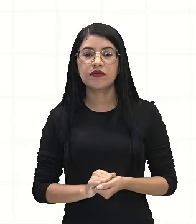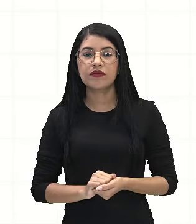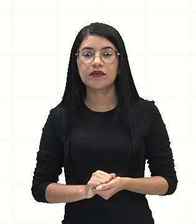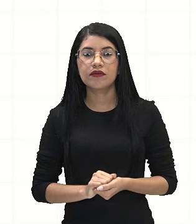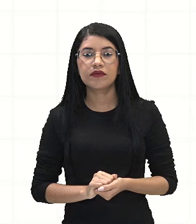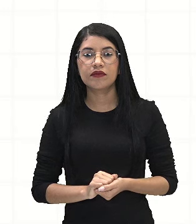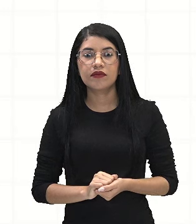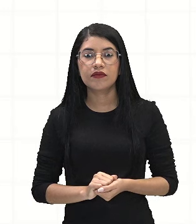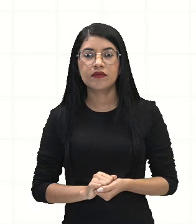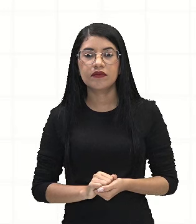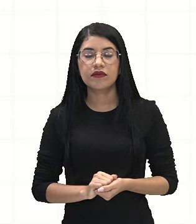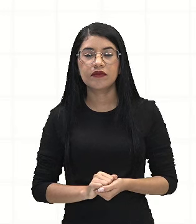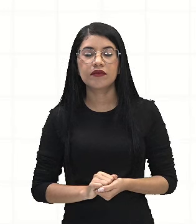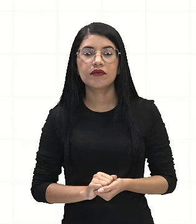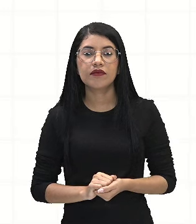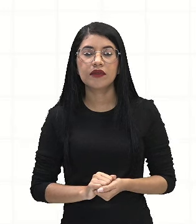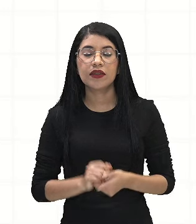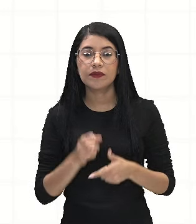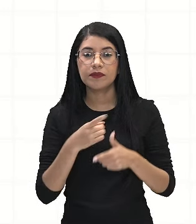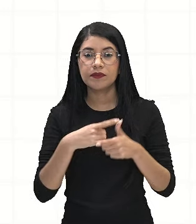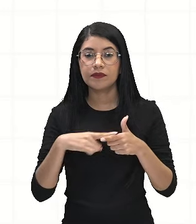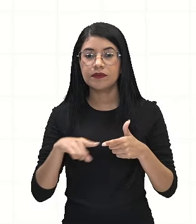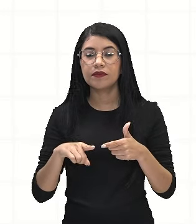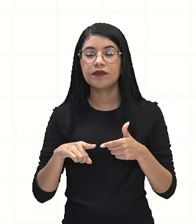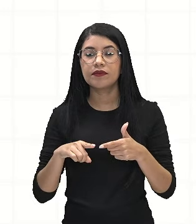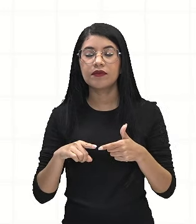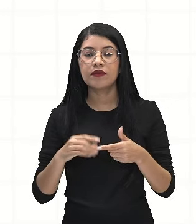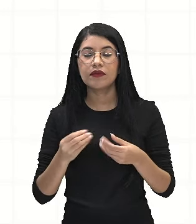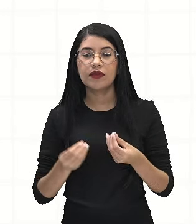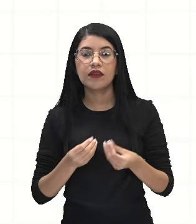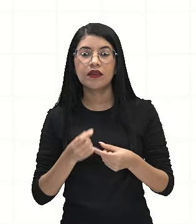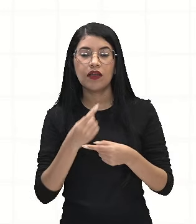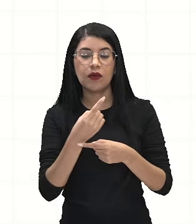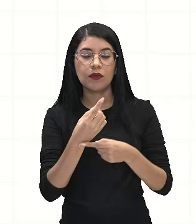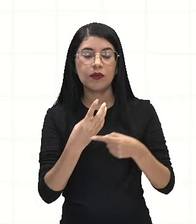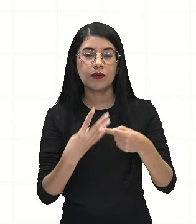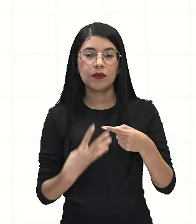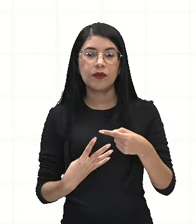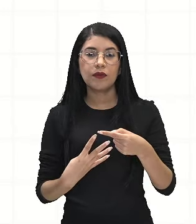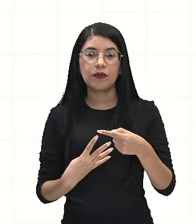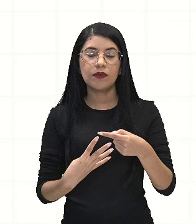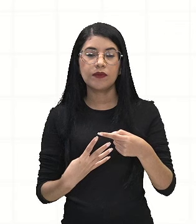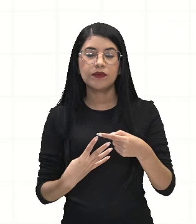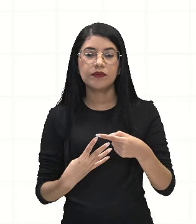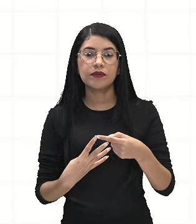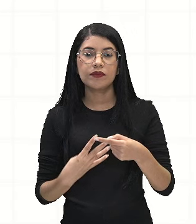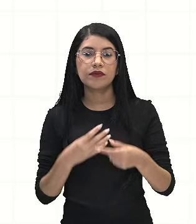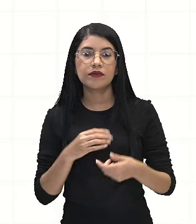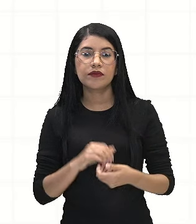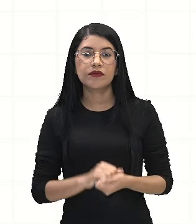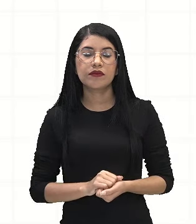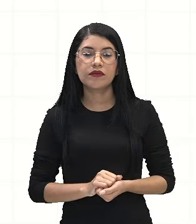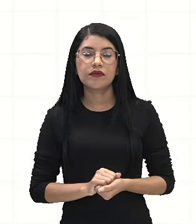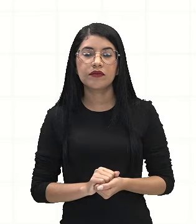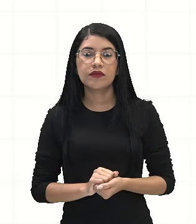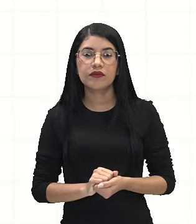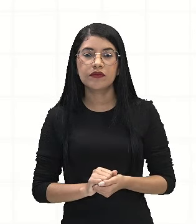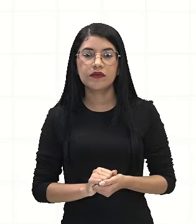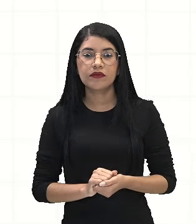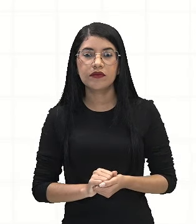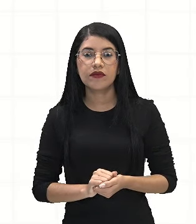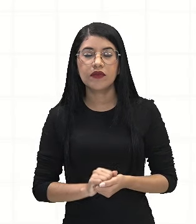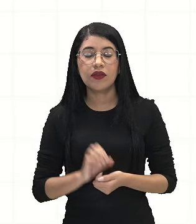por quê. Aí, fazendo essa divisão, eu tenho 1 sobre 4, que é a fração reduzida de 2 por 8,